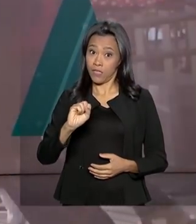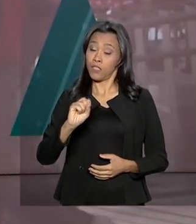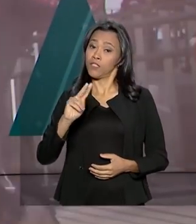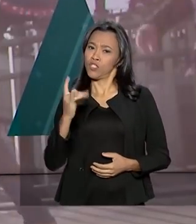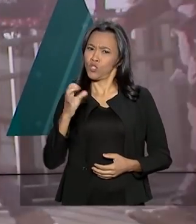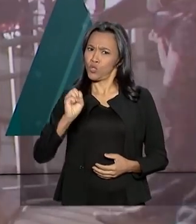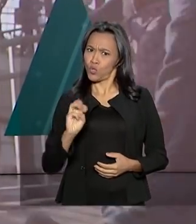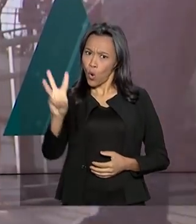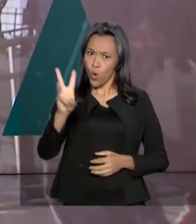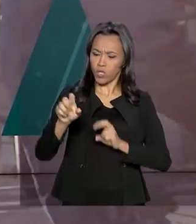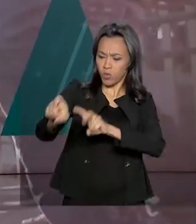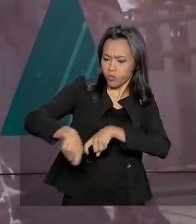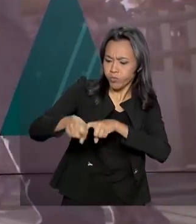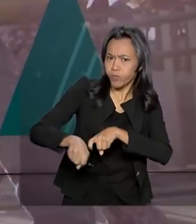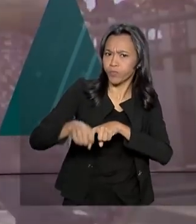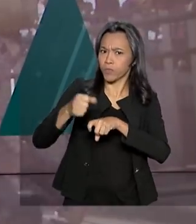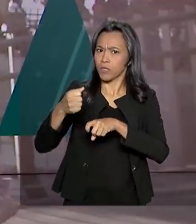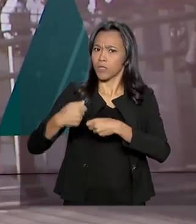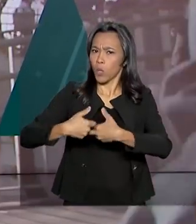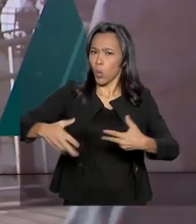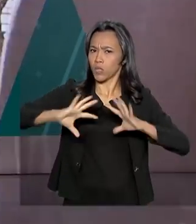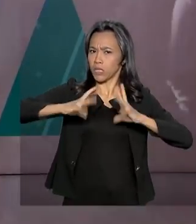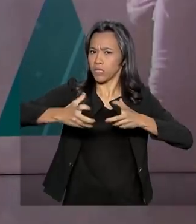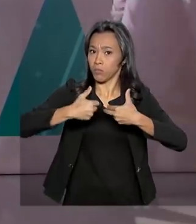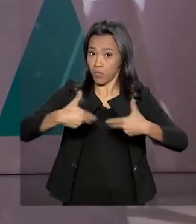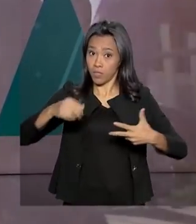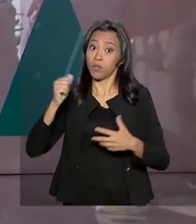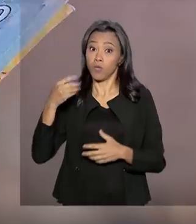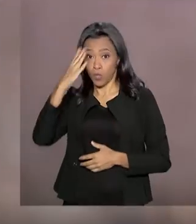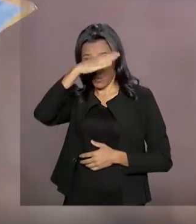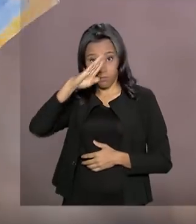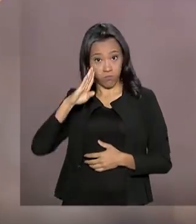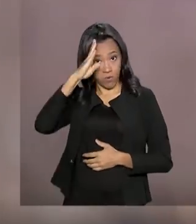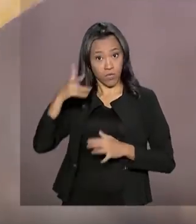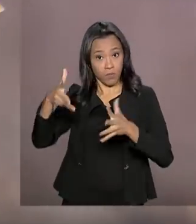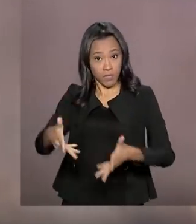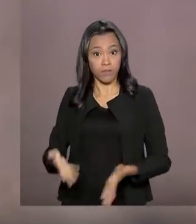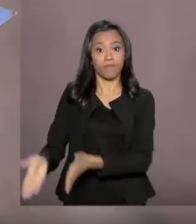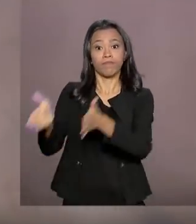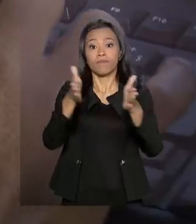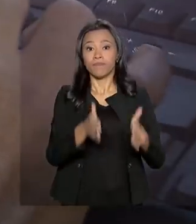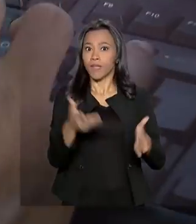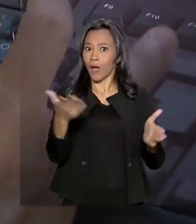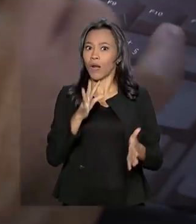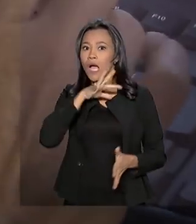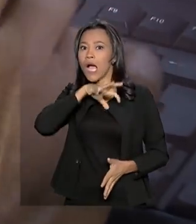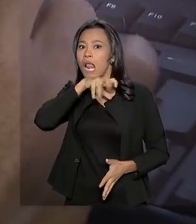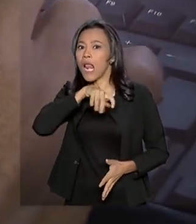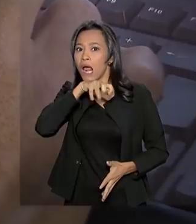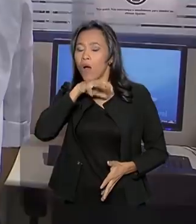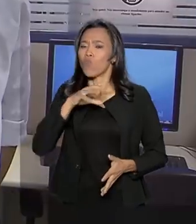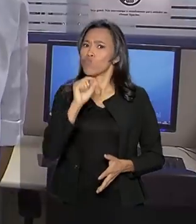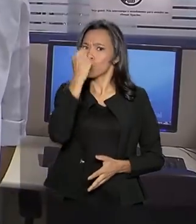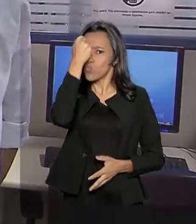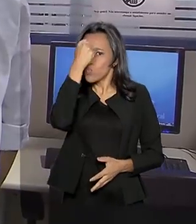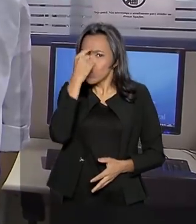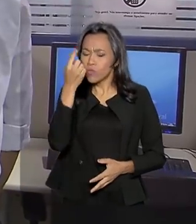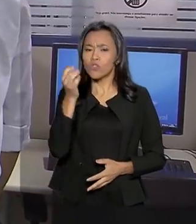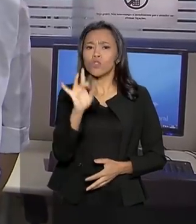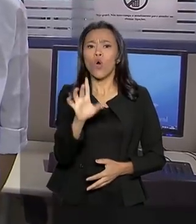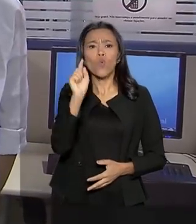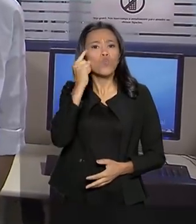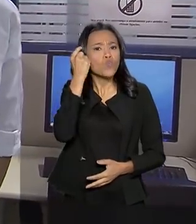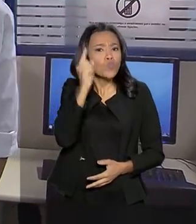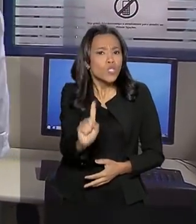agrícola do Brasil. Presidente Bolsonaro participa. Hora de acertar as contas com o leão. Falta um dia para entregar a